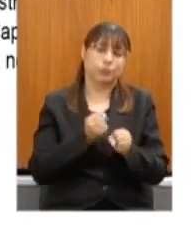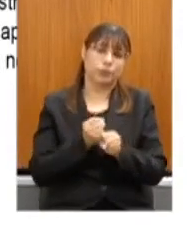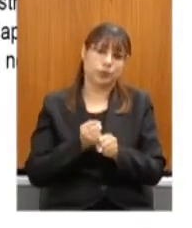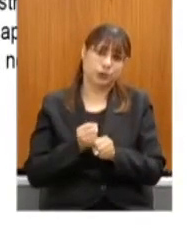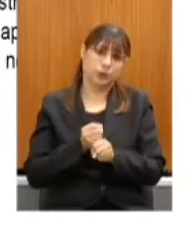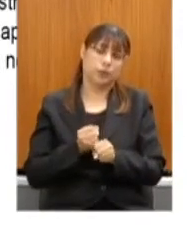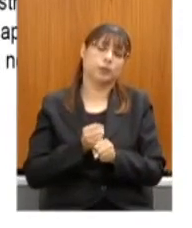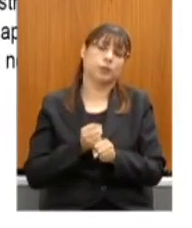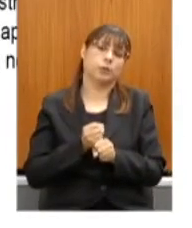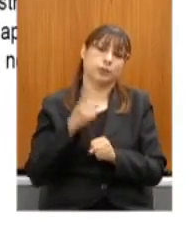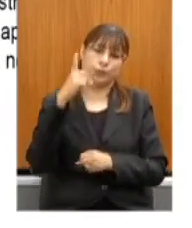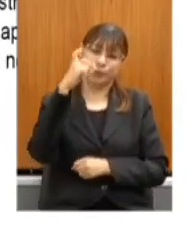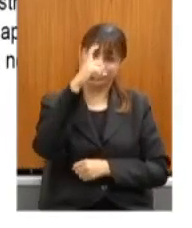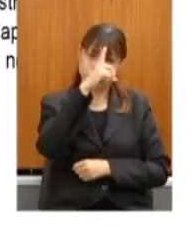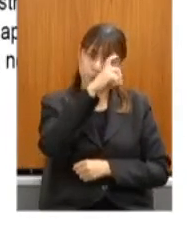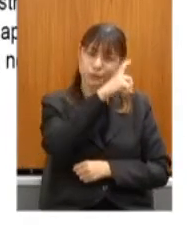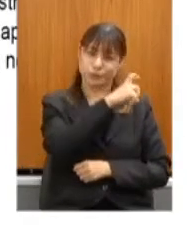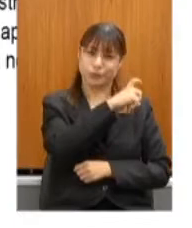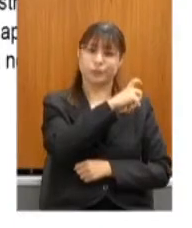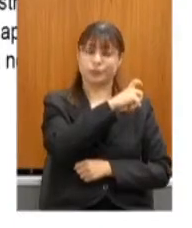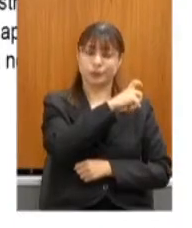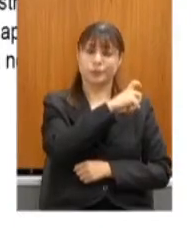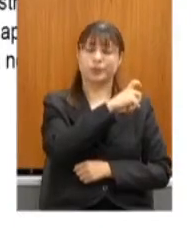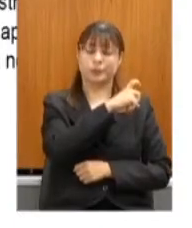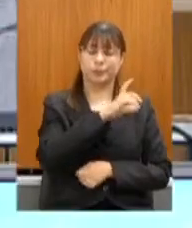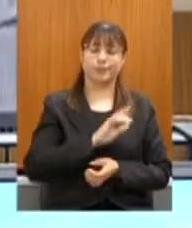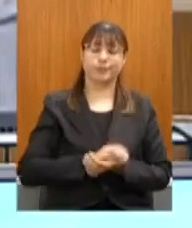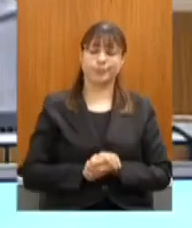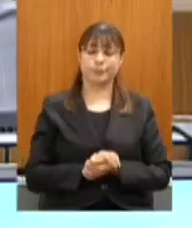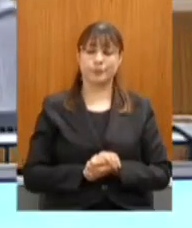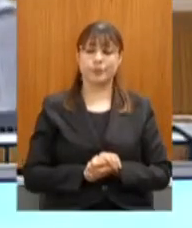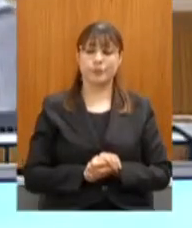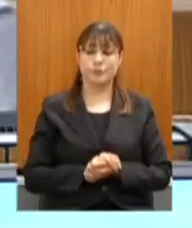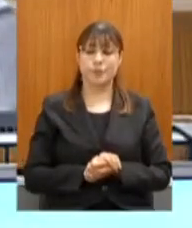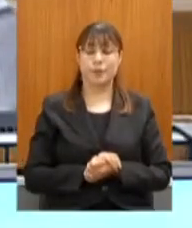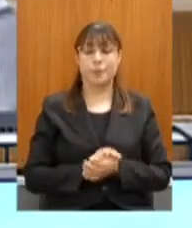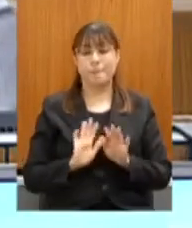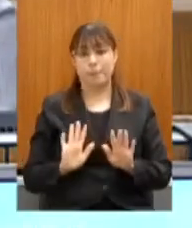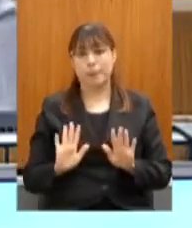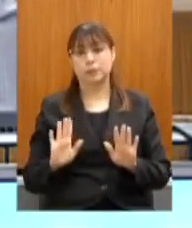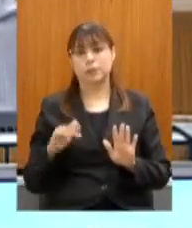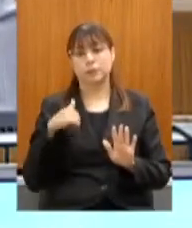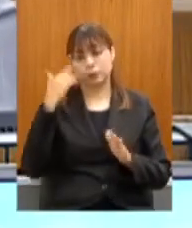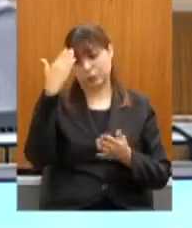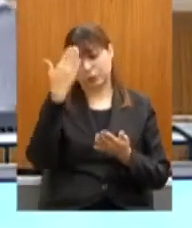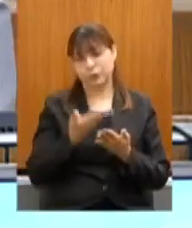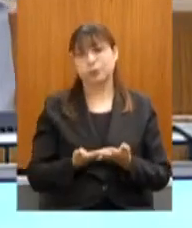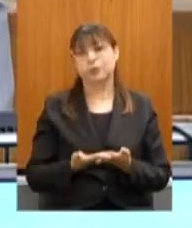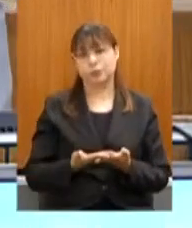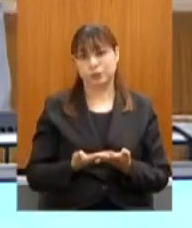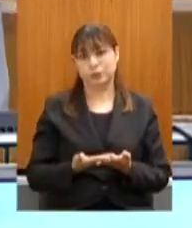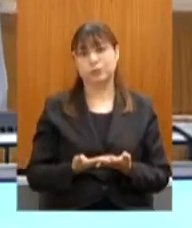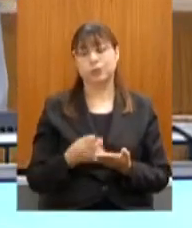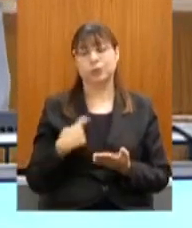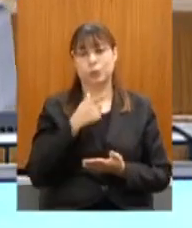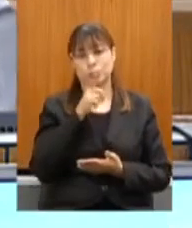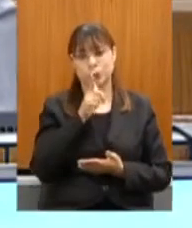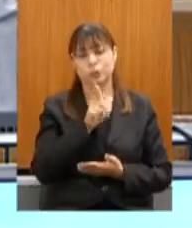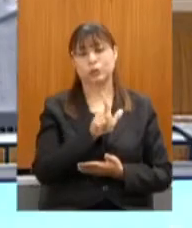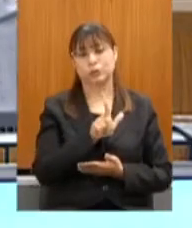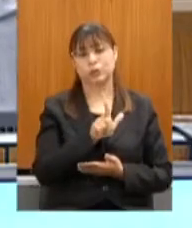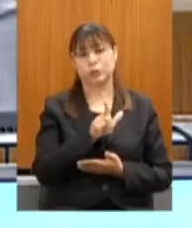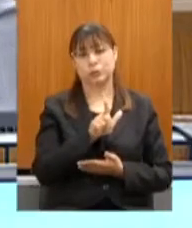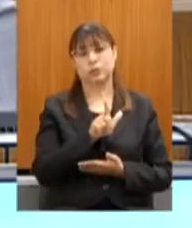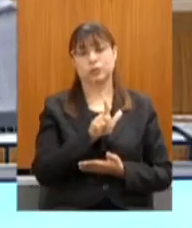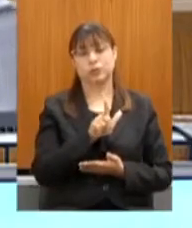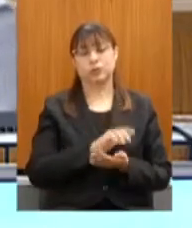que a gente vem passando. No entanto, creio que estamos conseguindo fazer com que isso